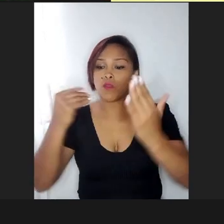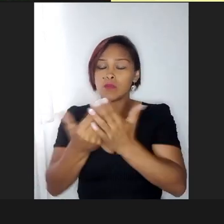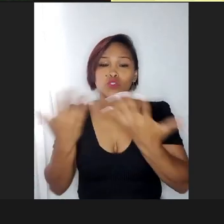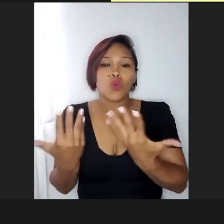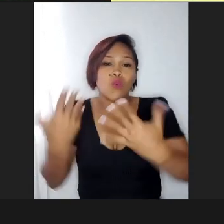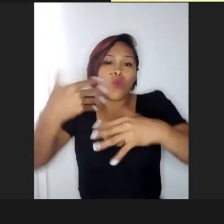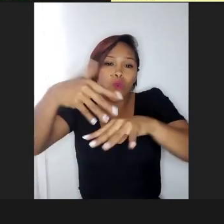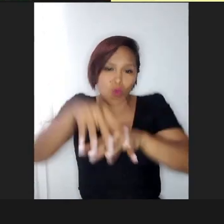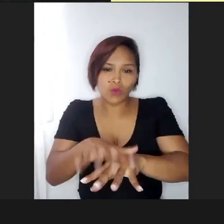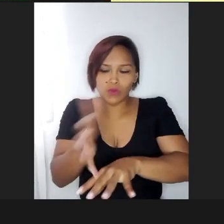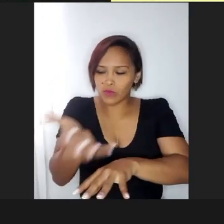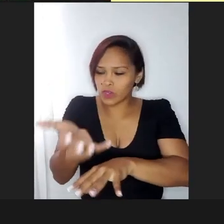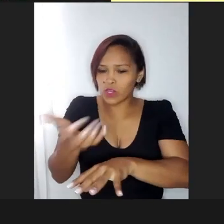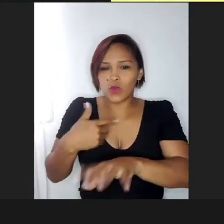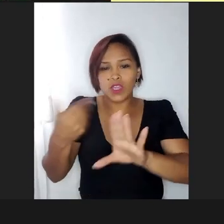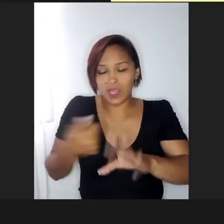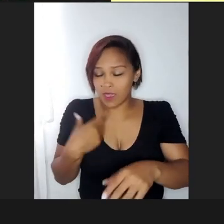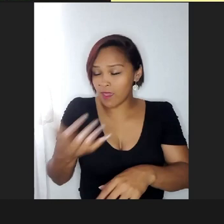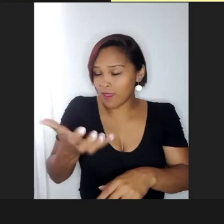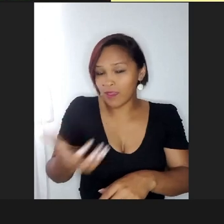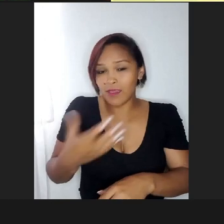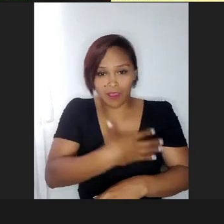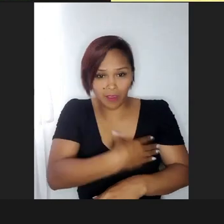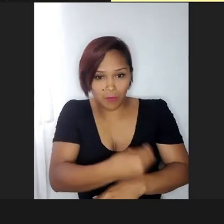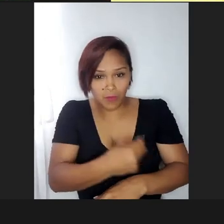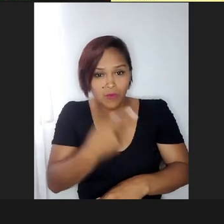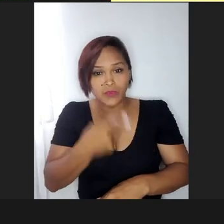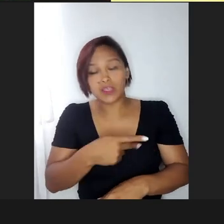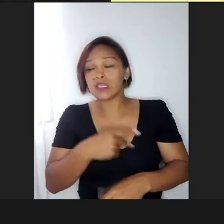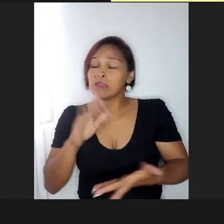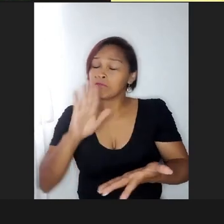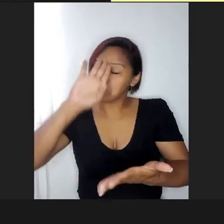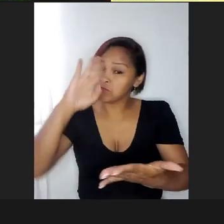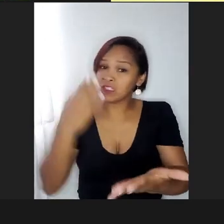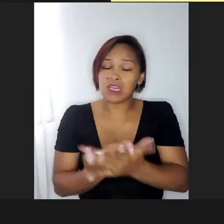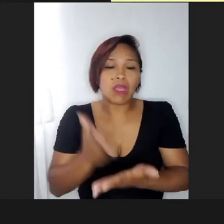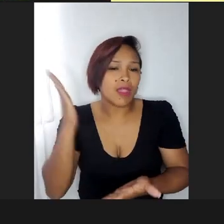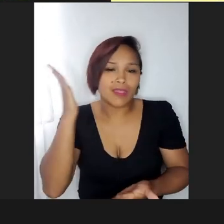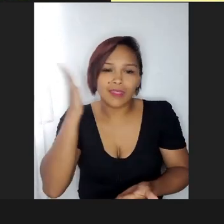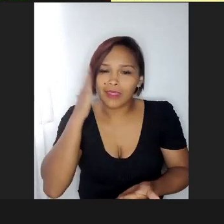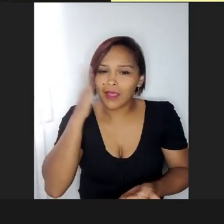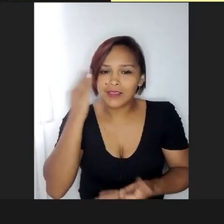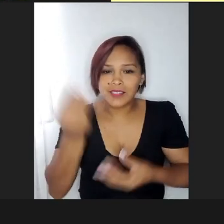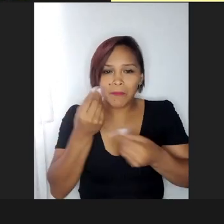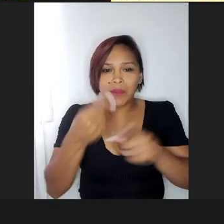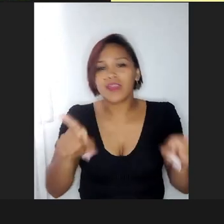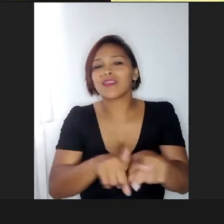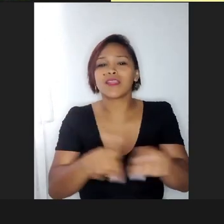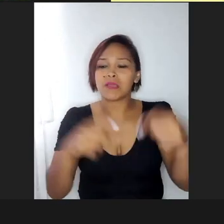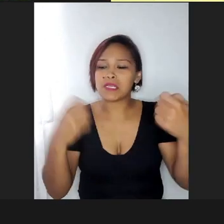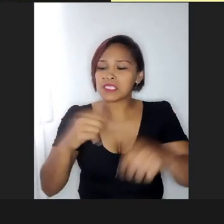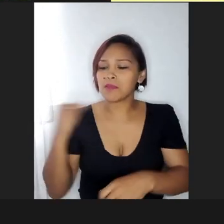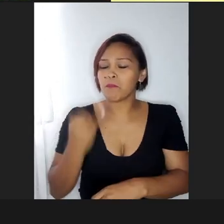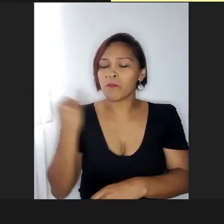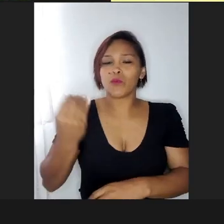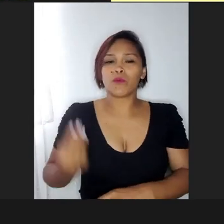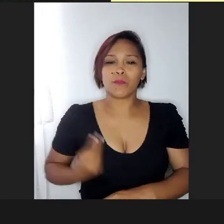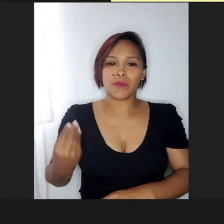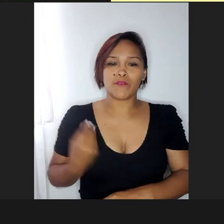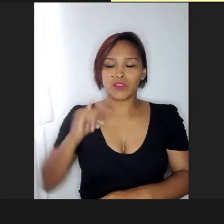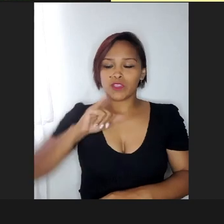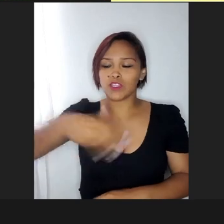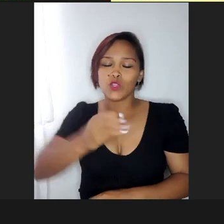queria isso para o meu filho, e eu, por ironia do destino, não sabia que isso também ia ser muito importante para a nossa vida, né,